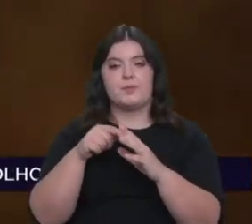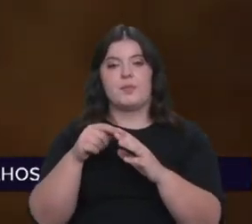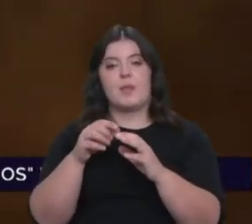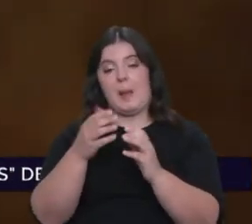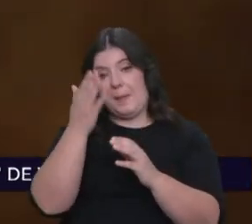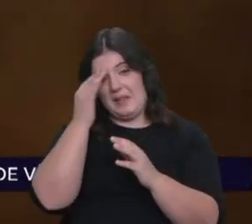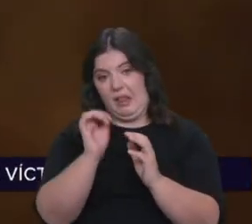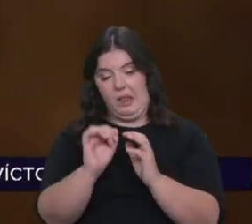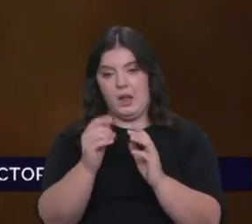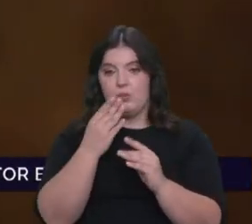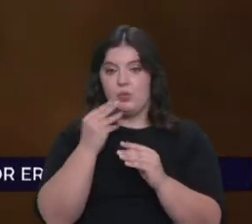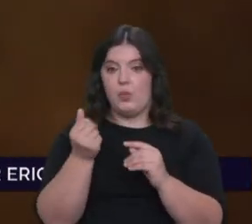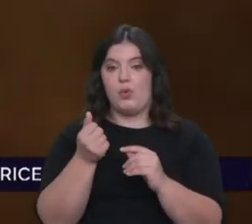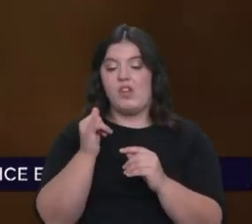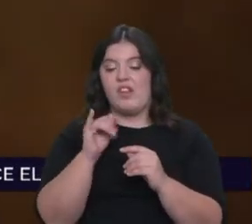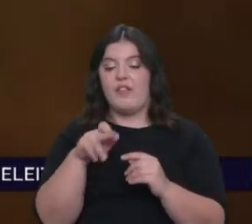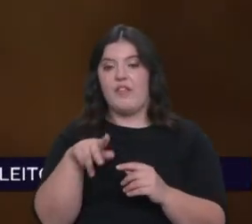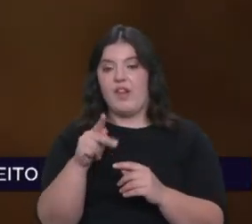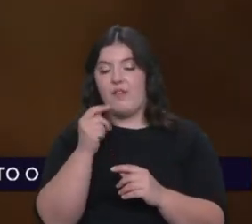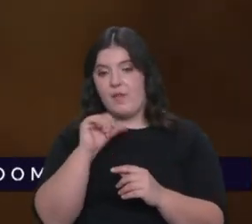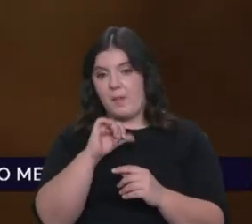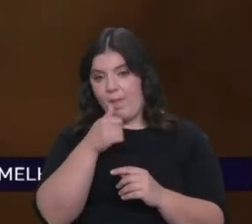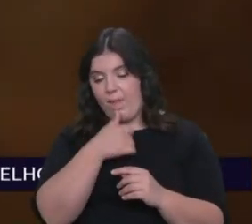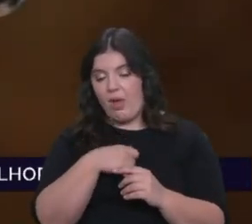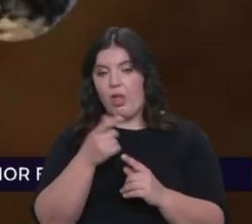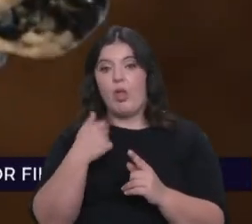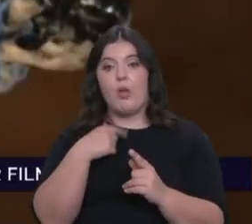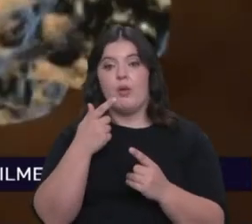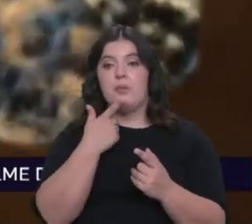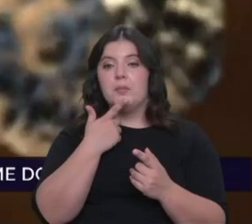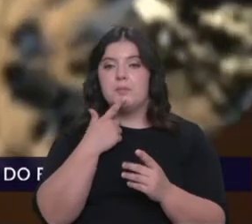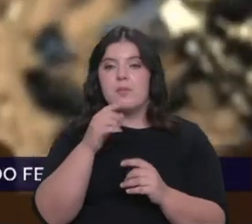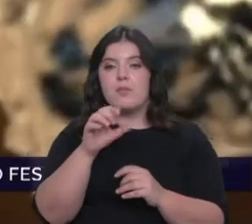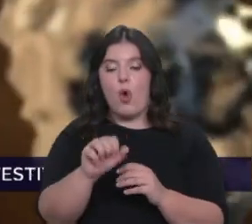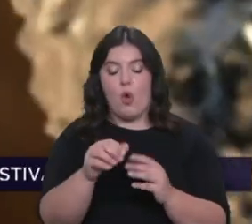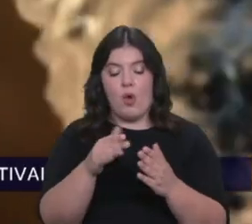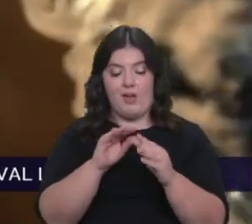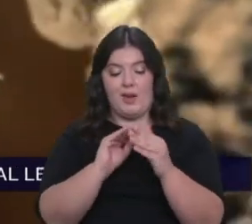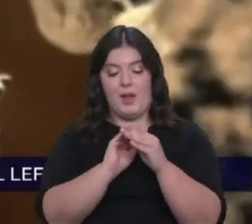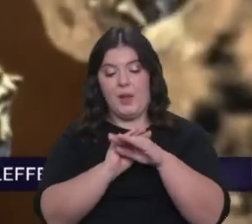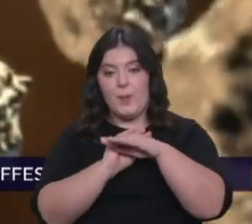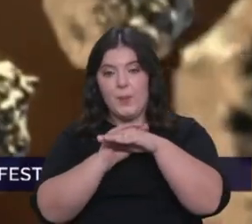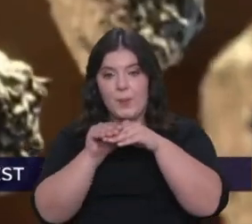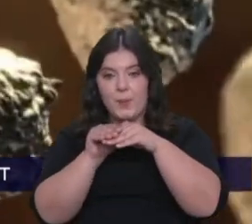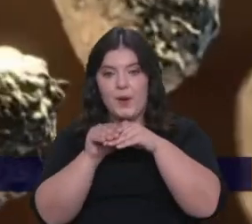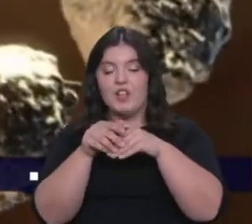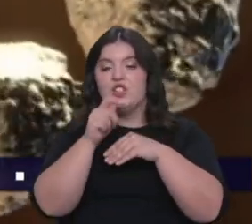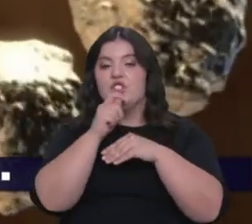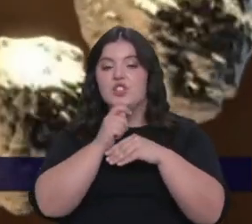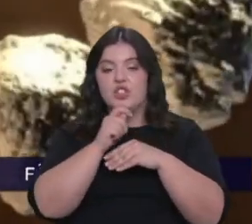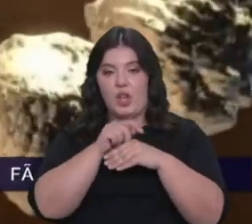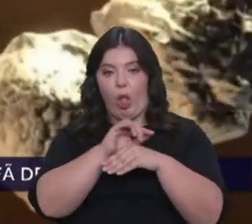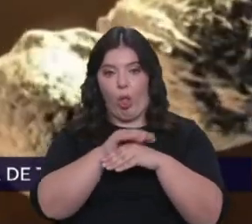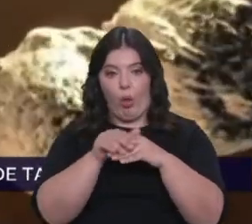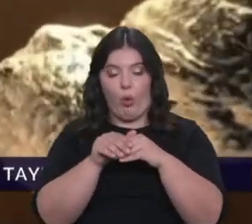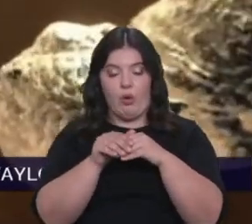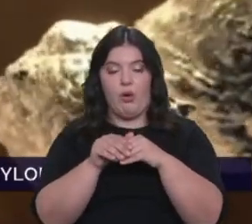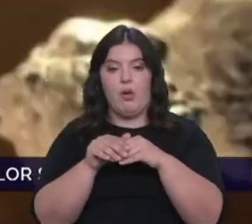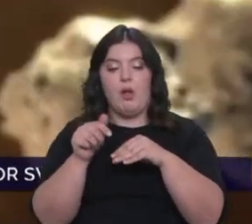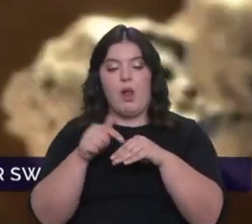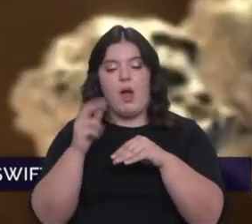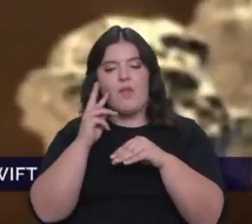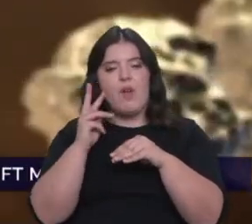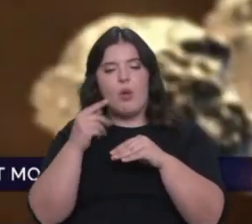Vermelho foi, precisamente, detectar na chamada linha de gelo destes discos protoplanetários um grande